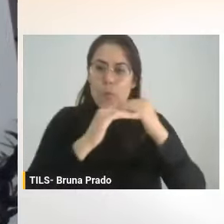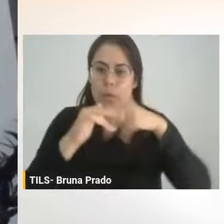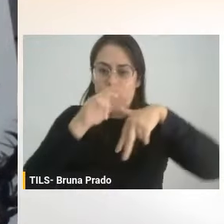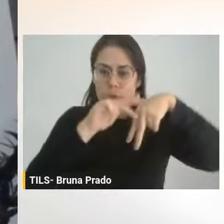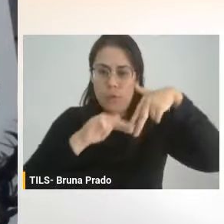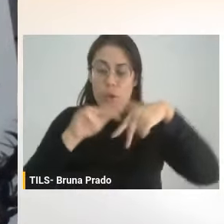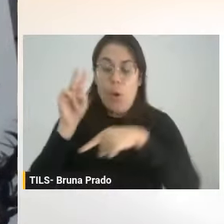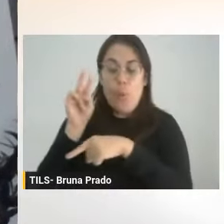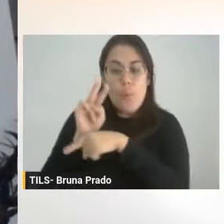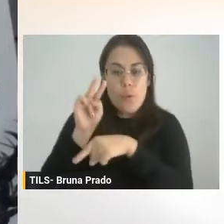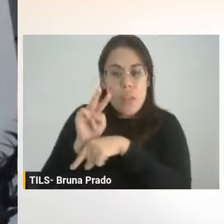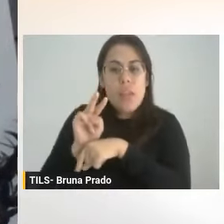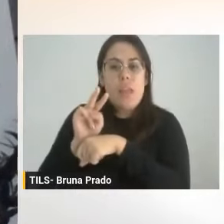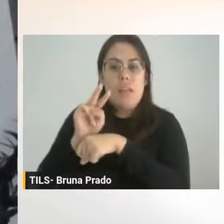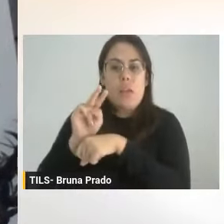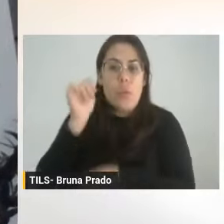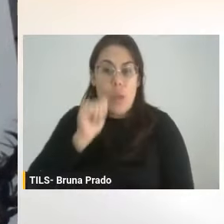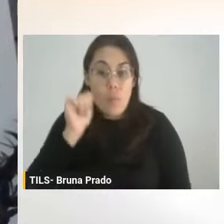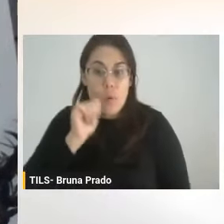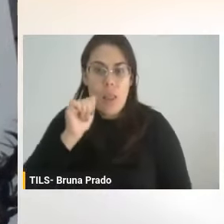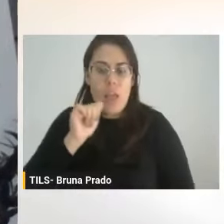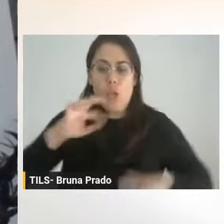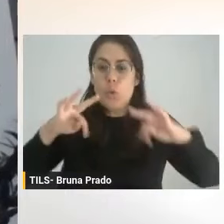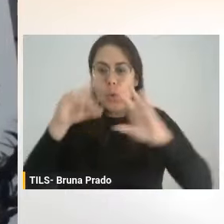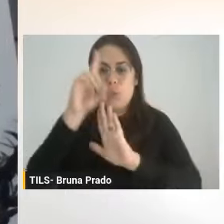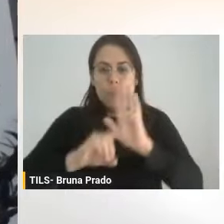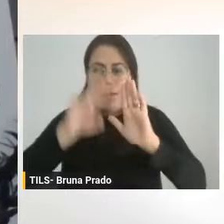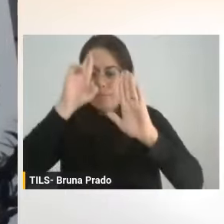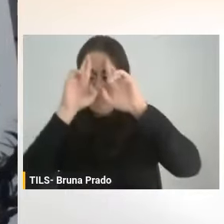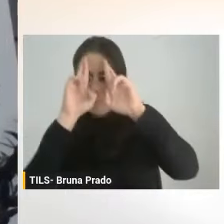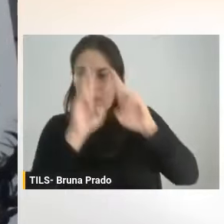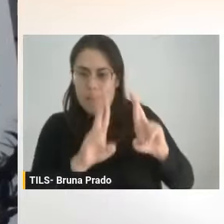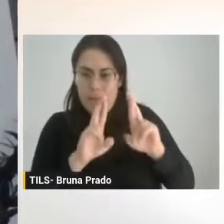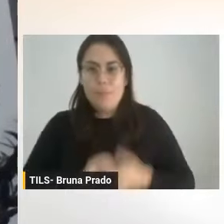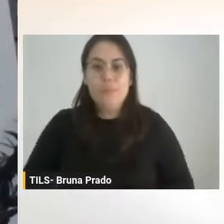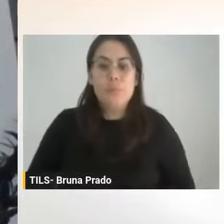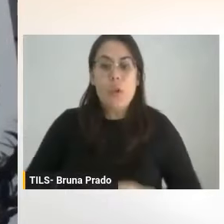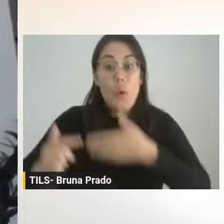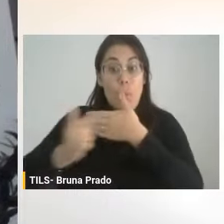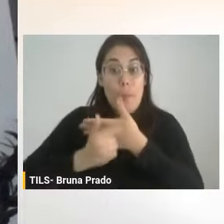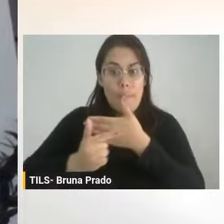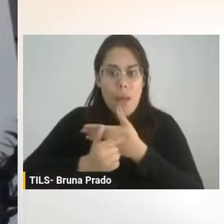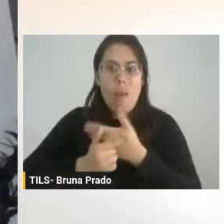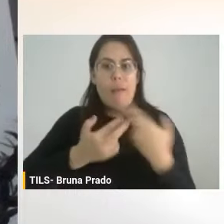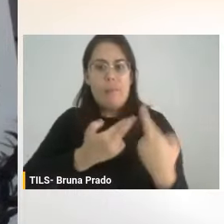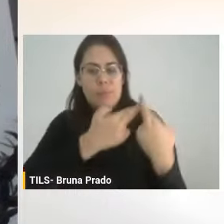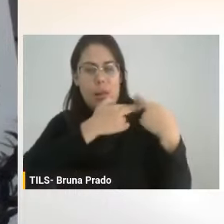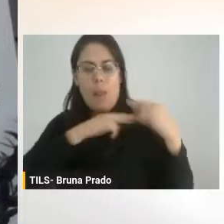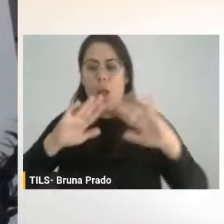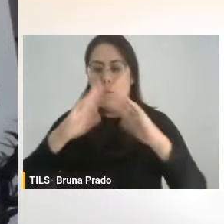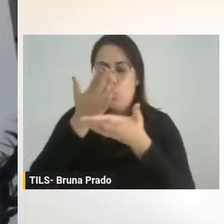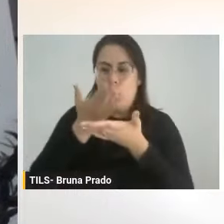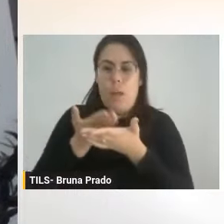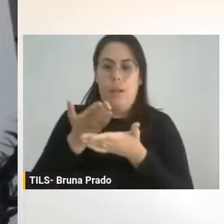da mulher e favorecer que todos os direitos sejam respeitados. O papel da escola na garantia dos direitos e no combate